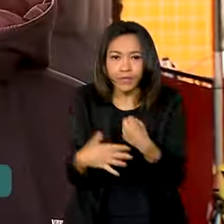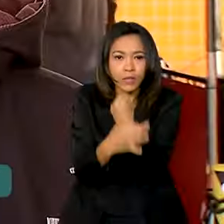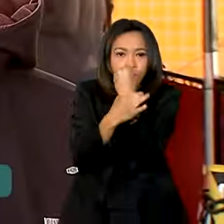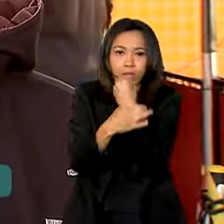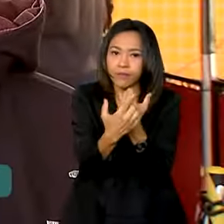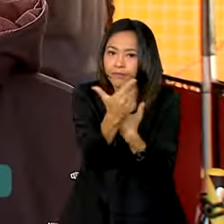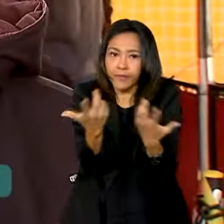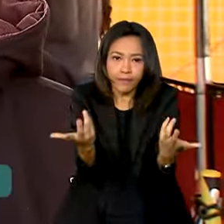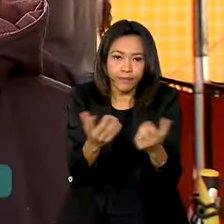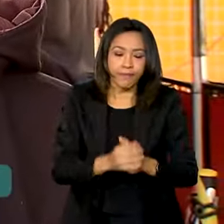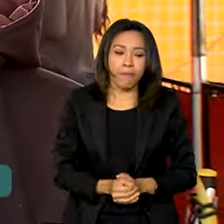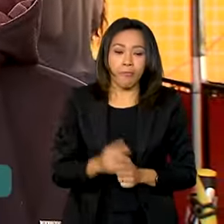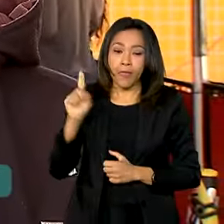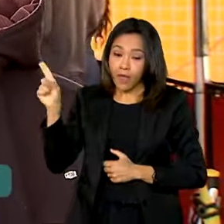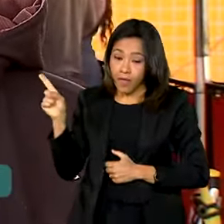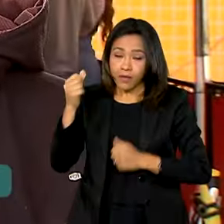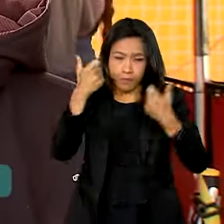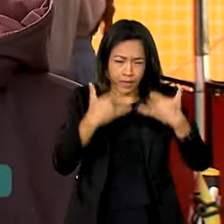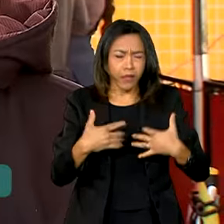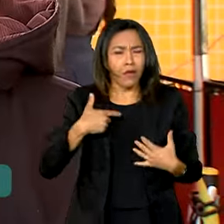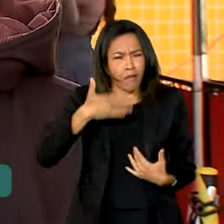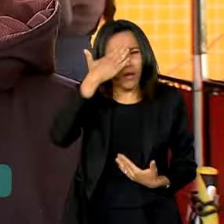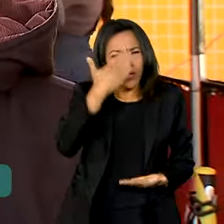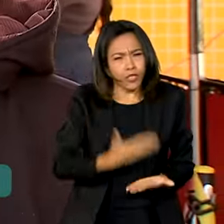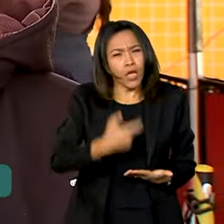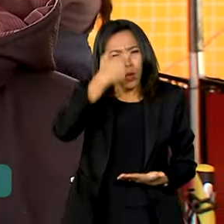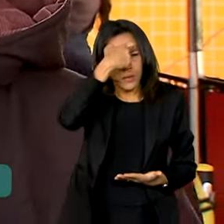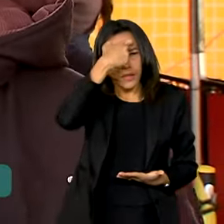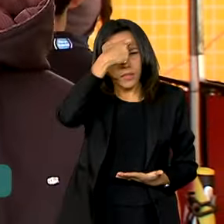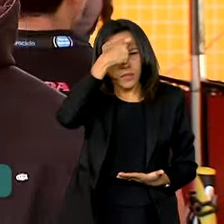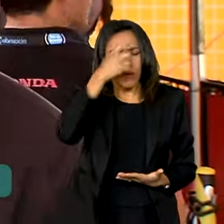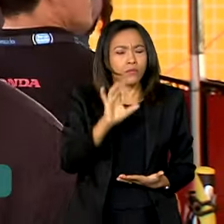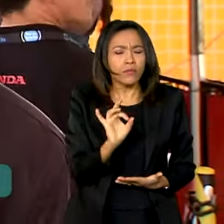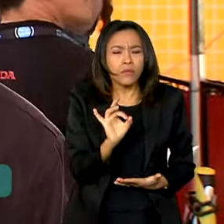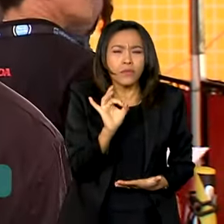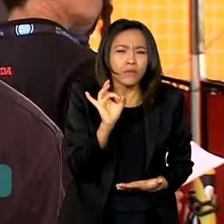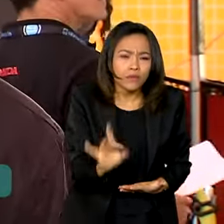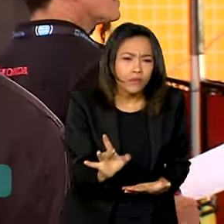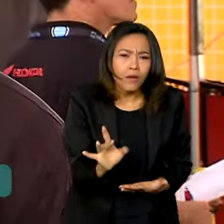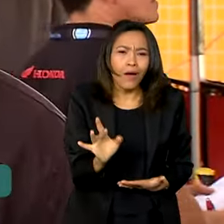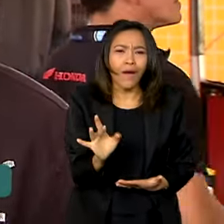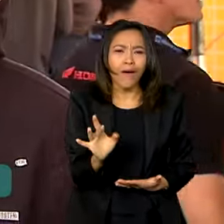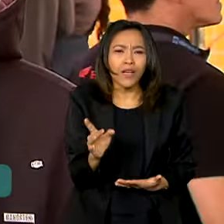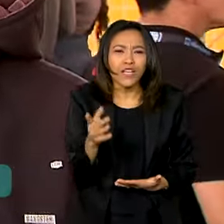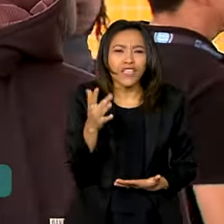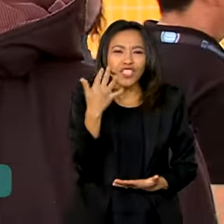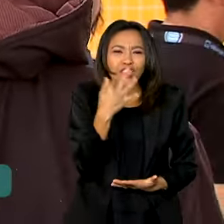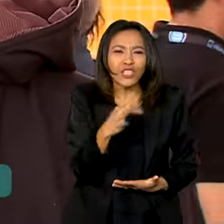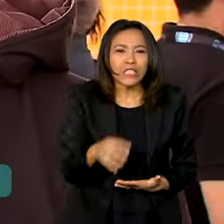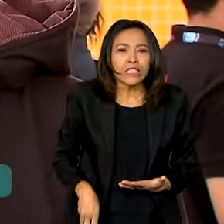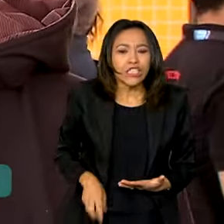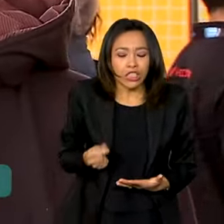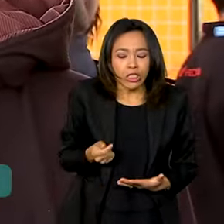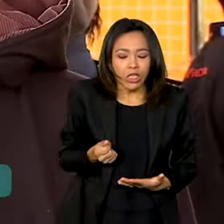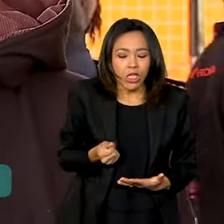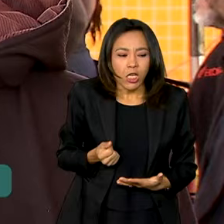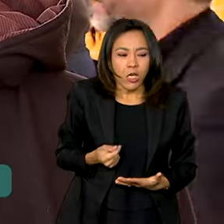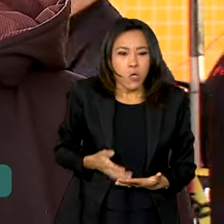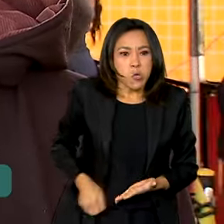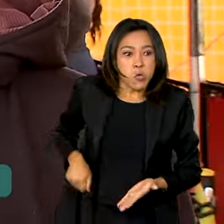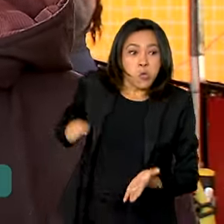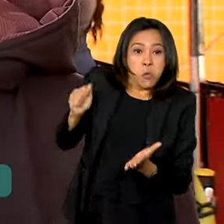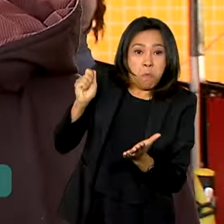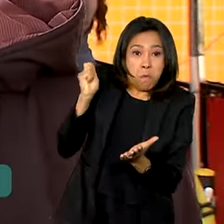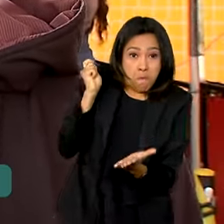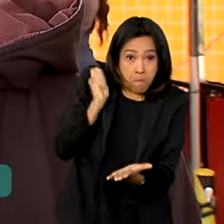segurança. Eu acredito que a conscientização, ela não é através somente de doer no bolso. A conscientização, ela